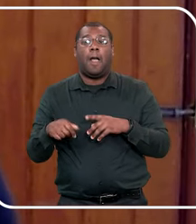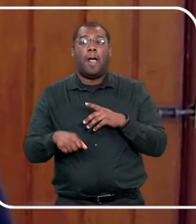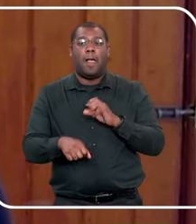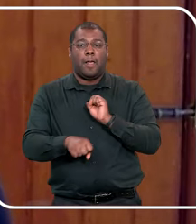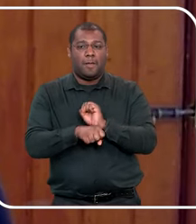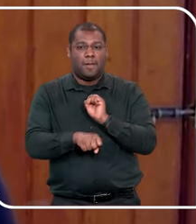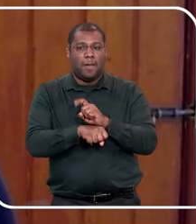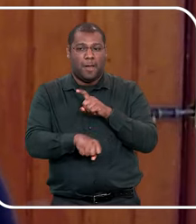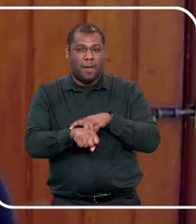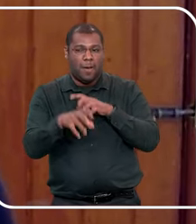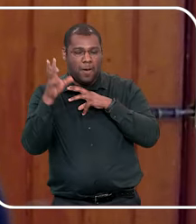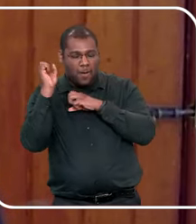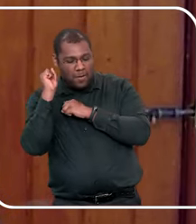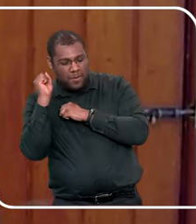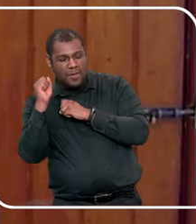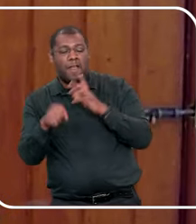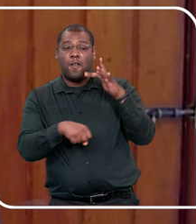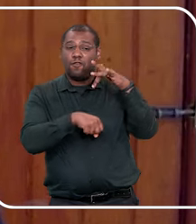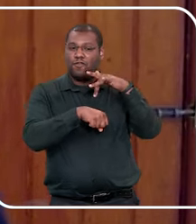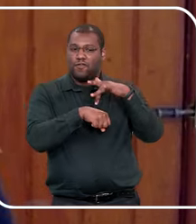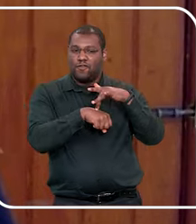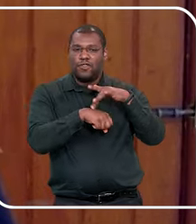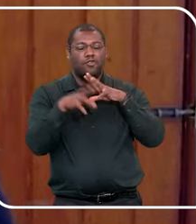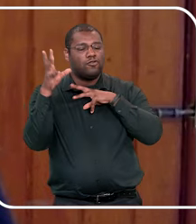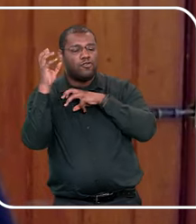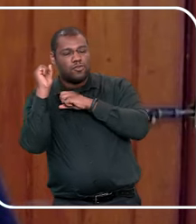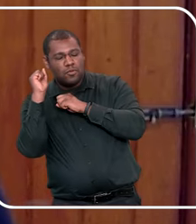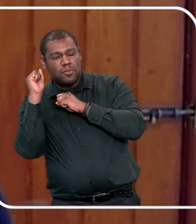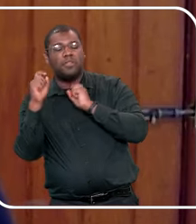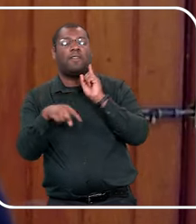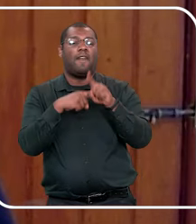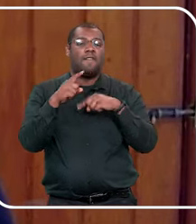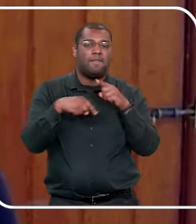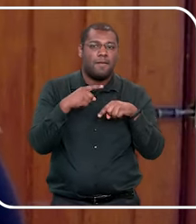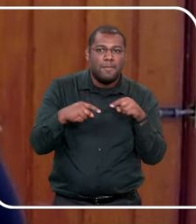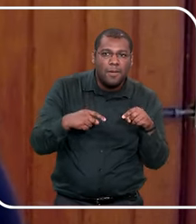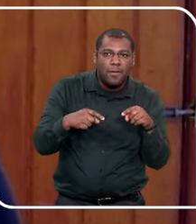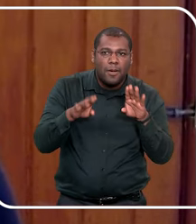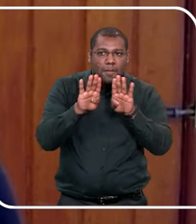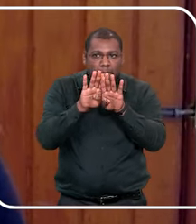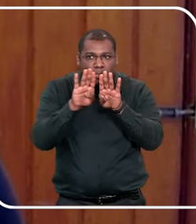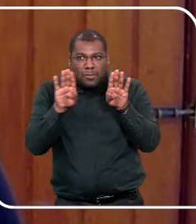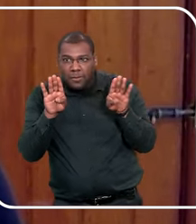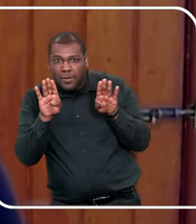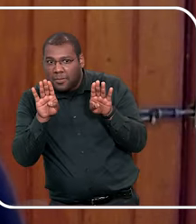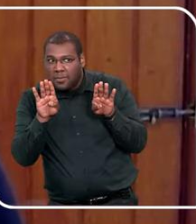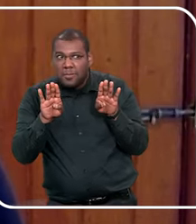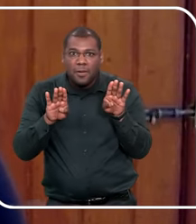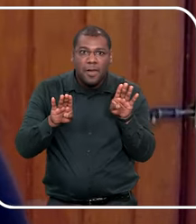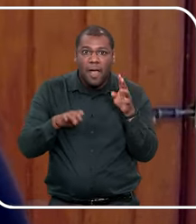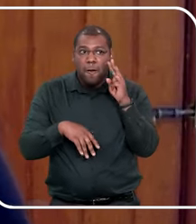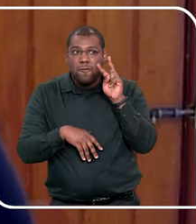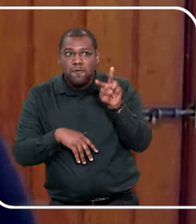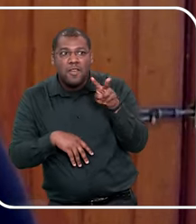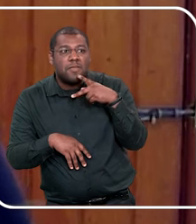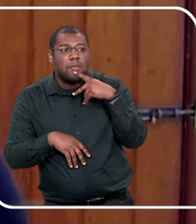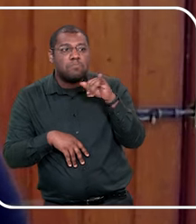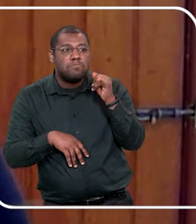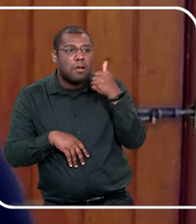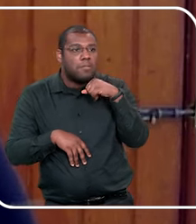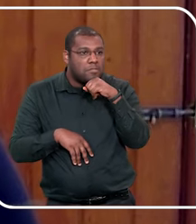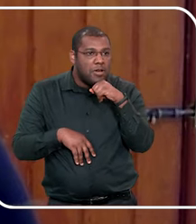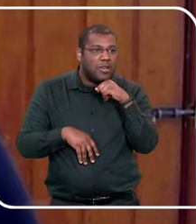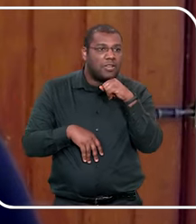ela sabe, que ela era mestre, fingia que tava dormindo, pra escutar, pra ver as coisas, então, assim, o ato sexual,